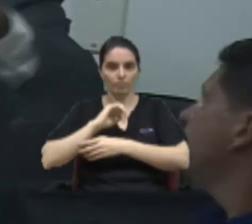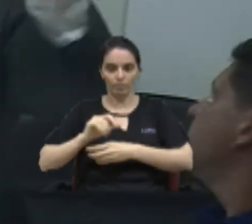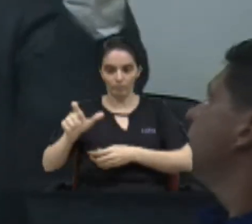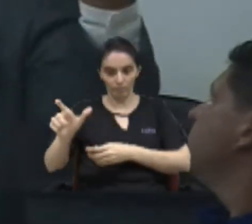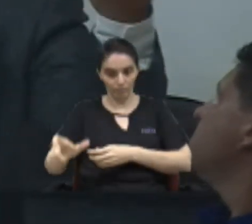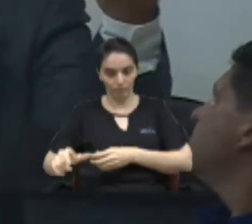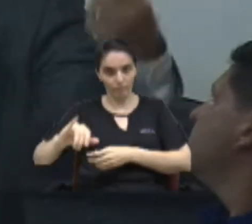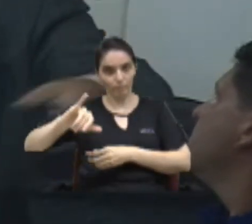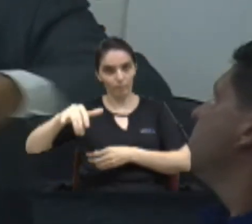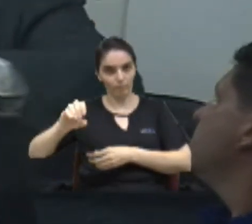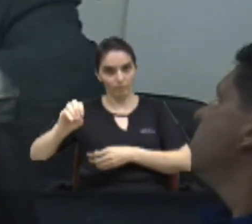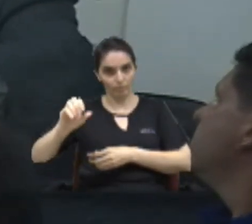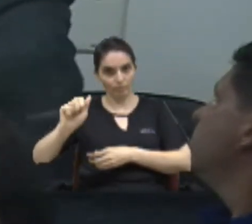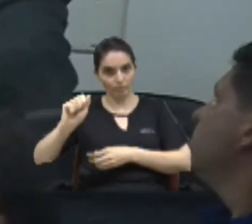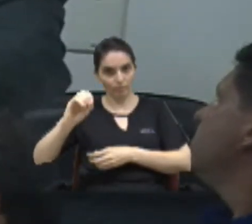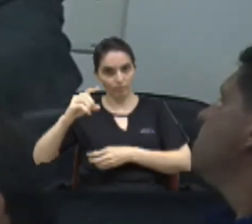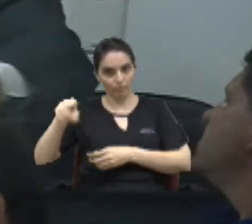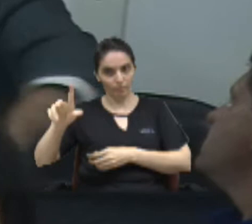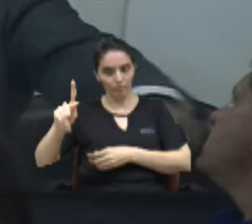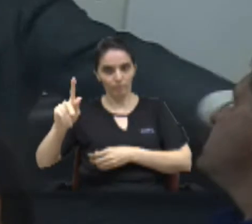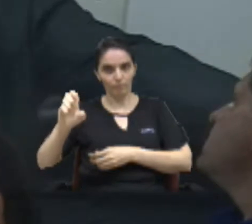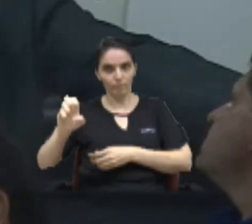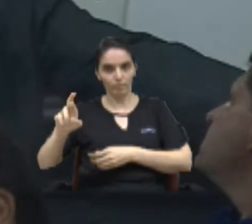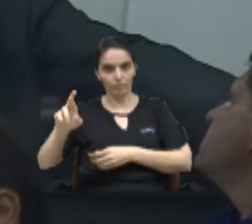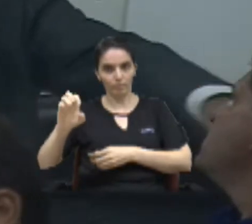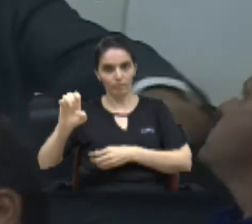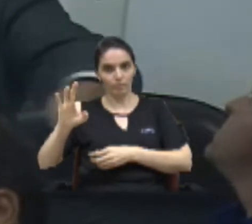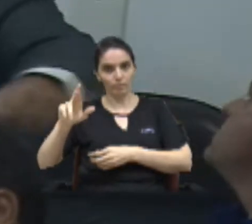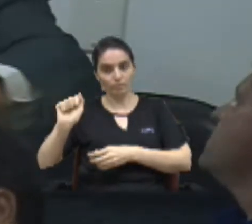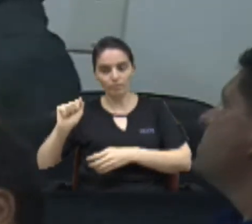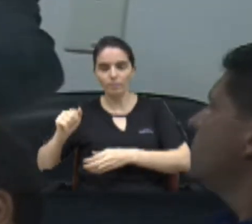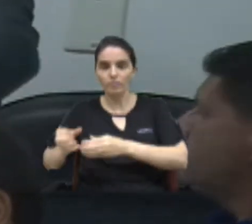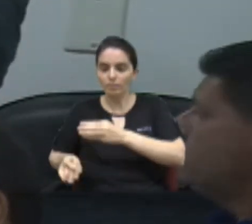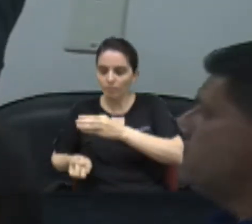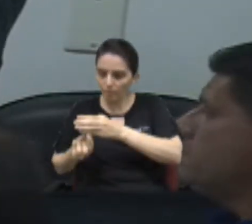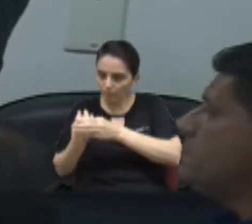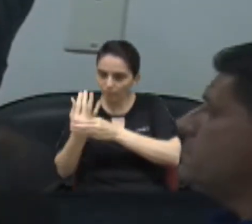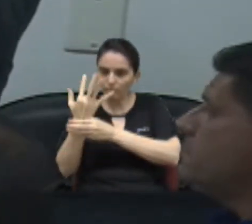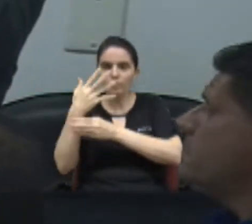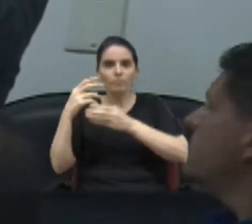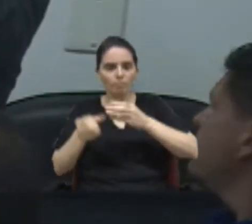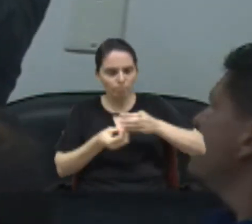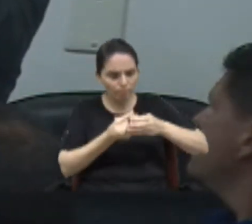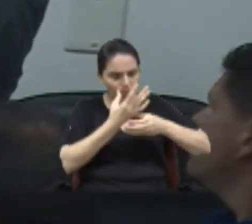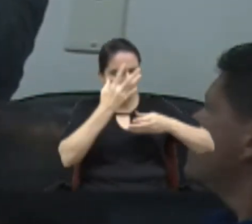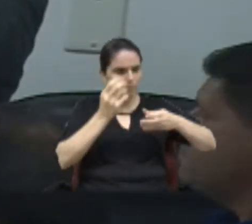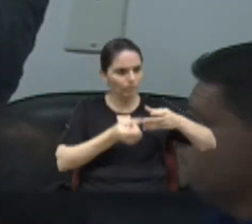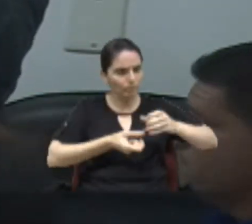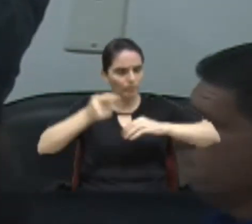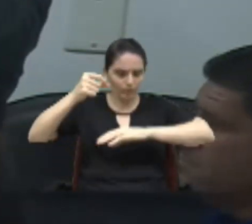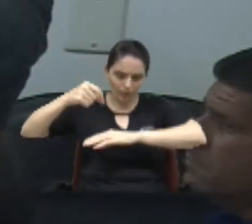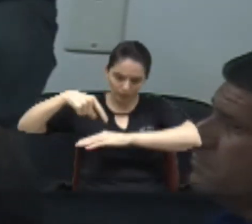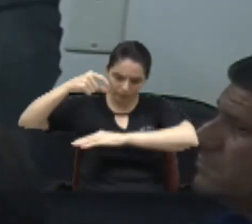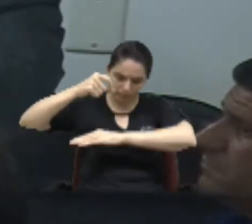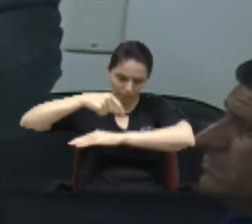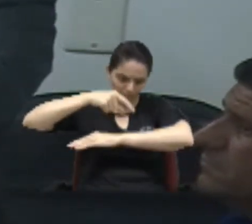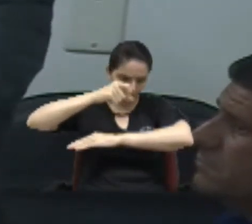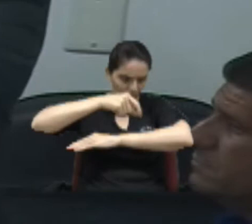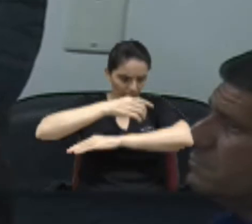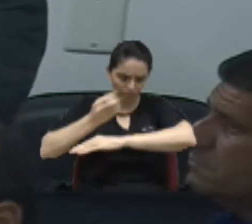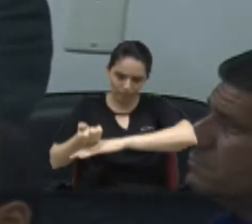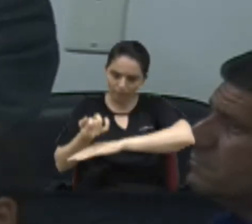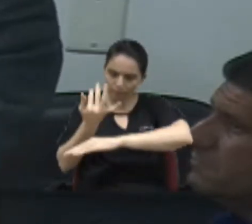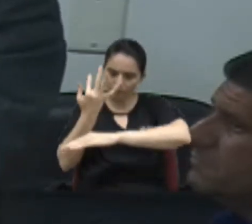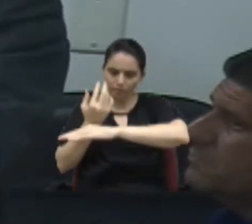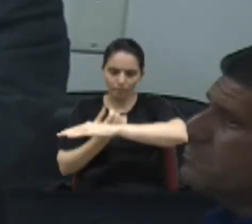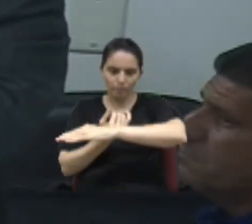pomar com os pais e plantava muda de laranja quantas mudas que cresceram que foram vendidas que